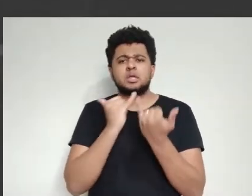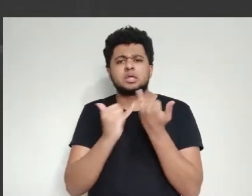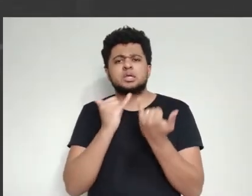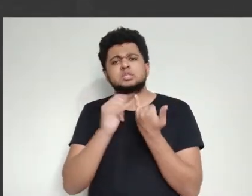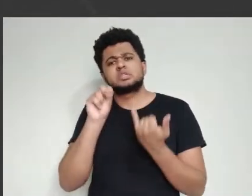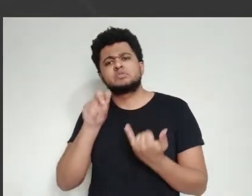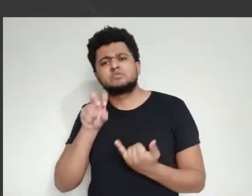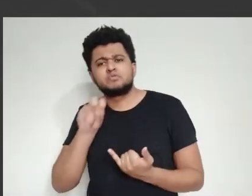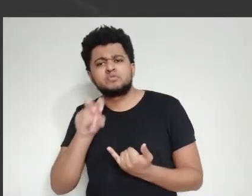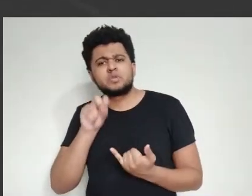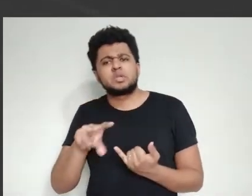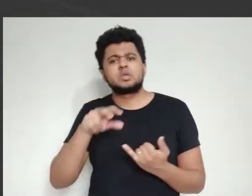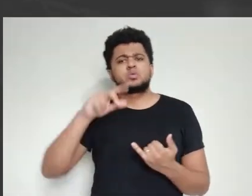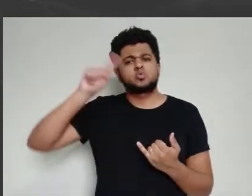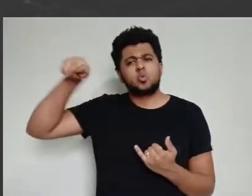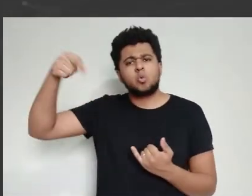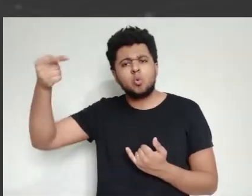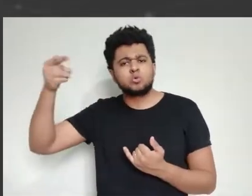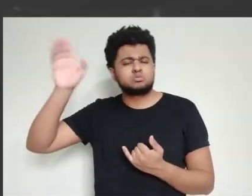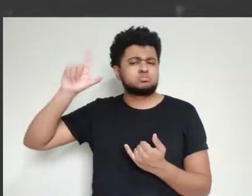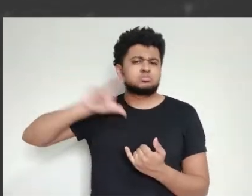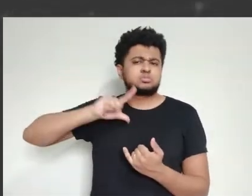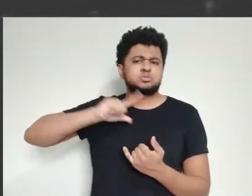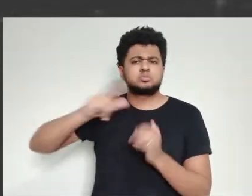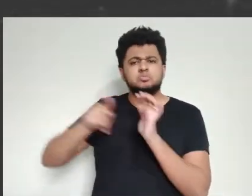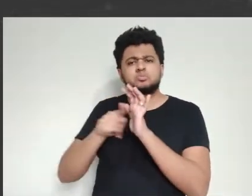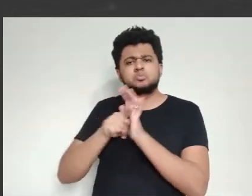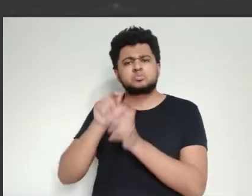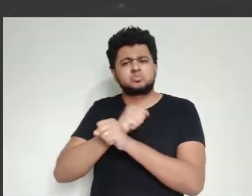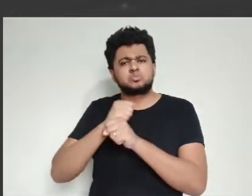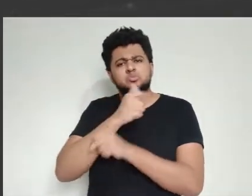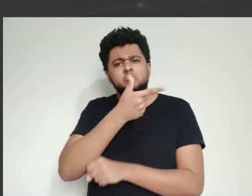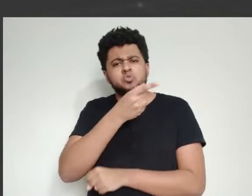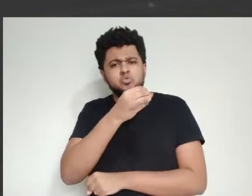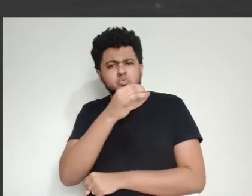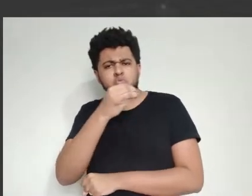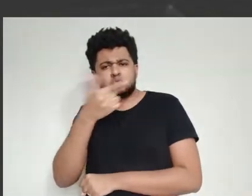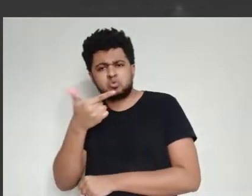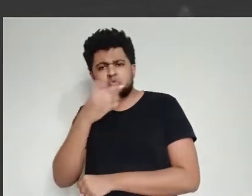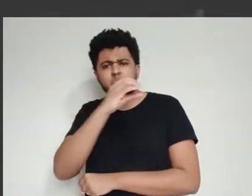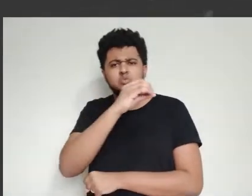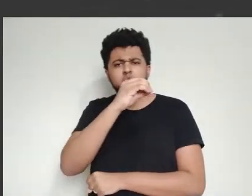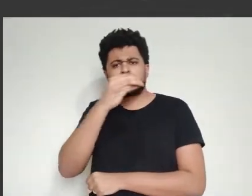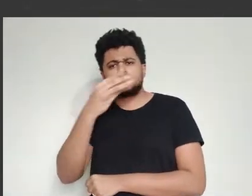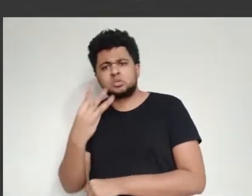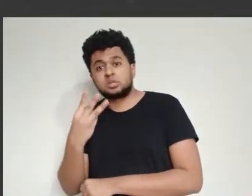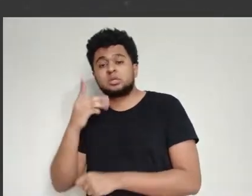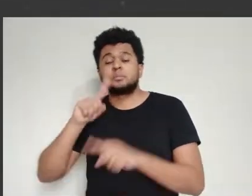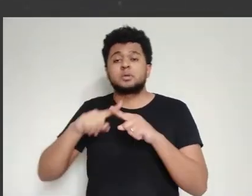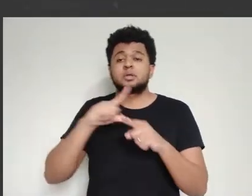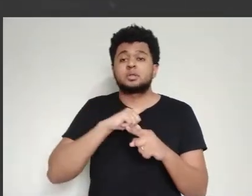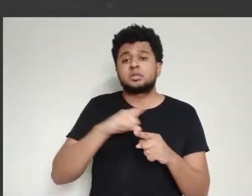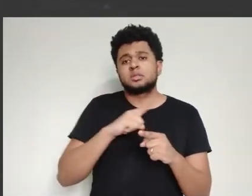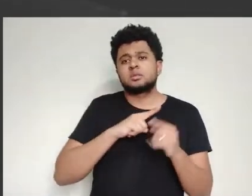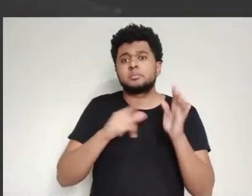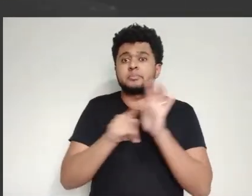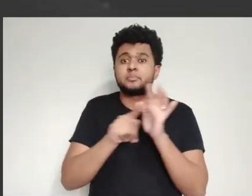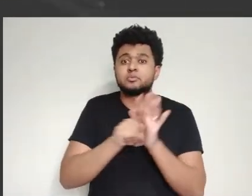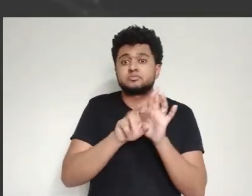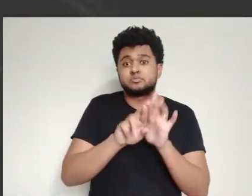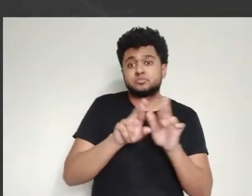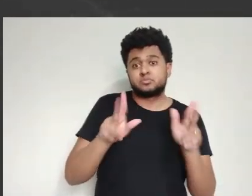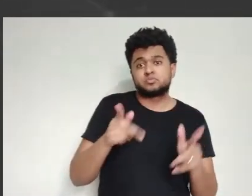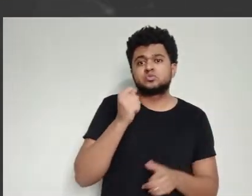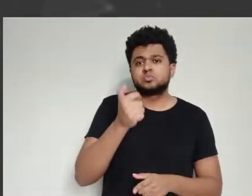aprendendo diariamente. Claro, ele é muito semelhante ao vírus, o SARS-CoV,